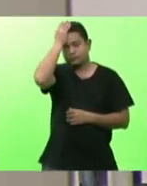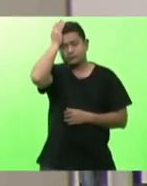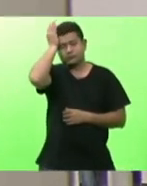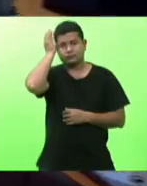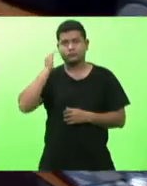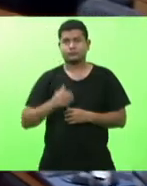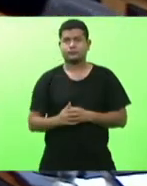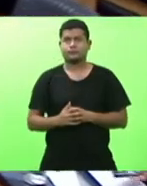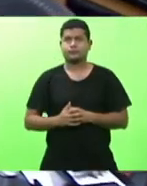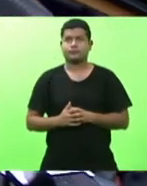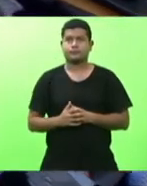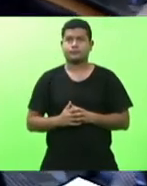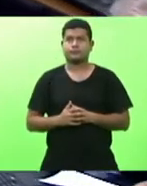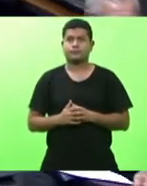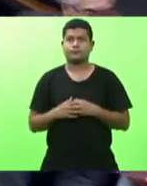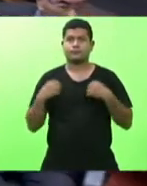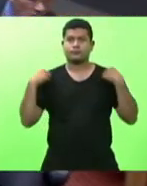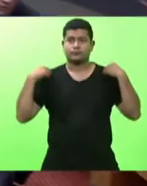fechou